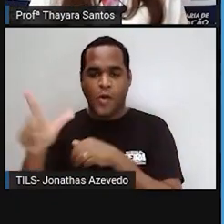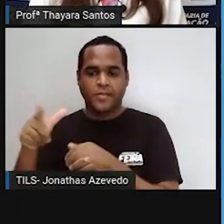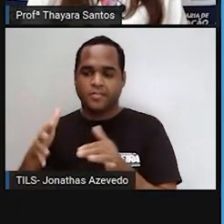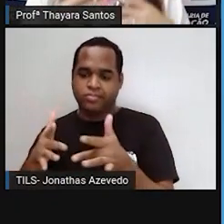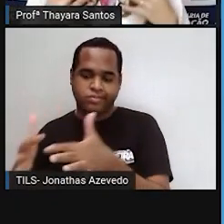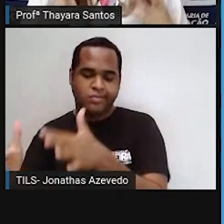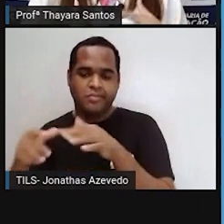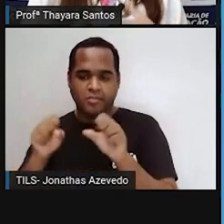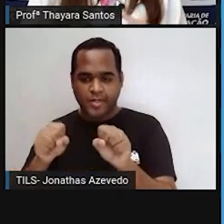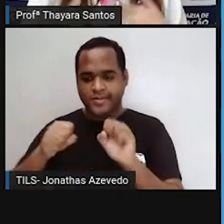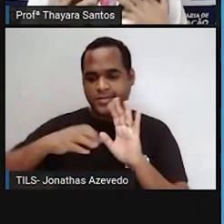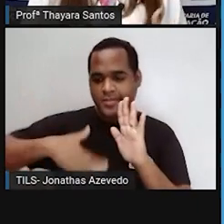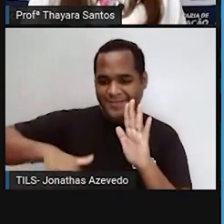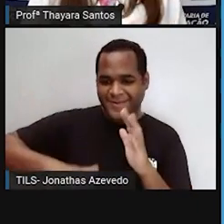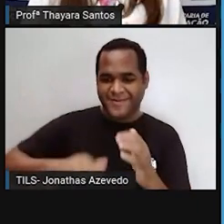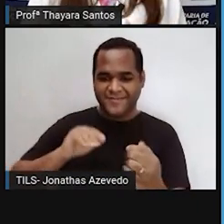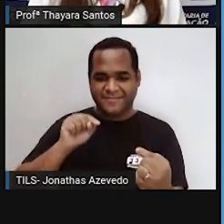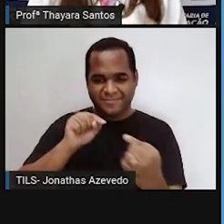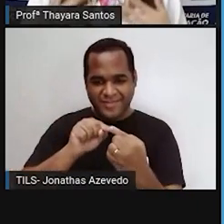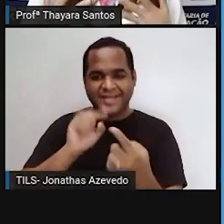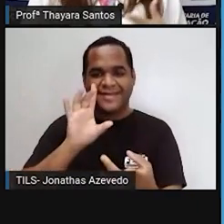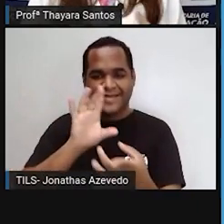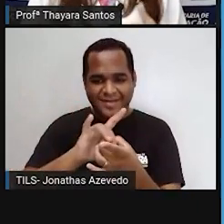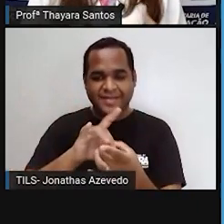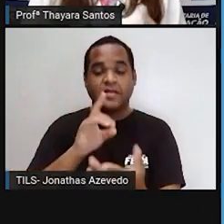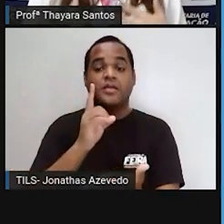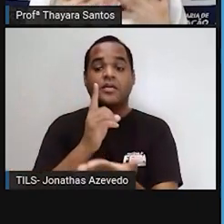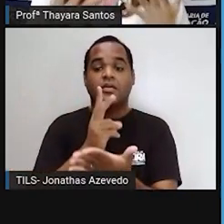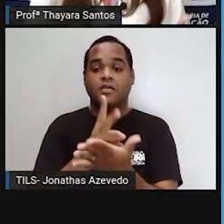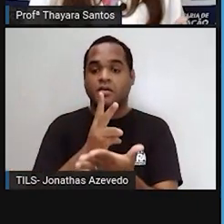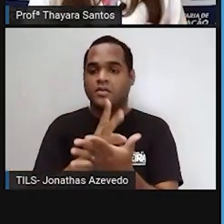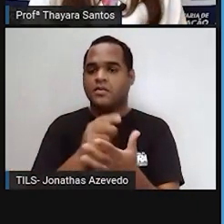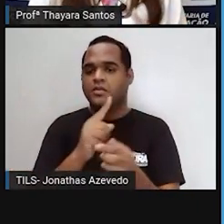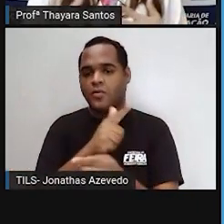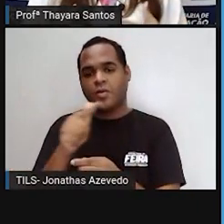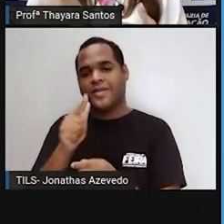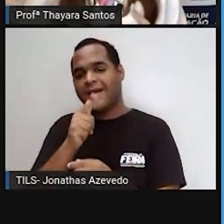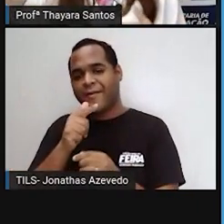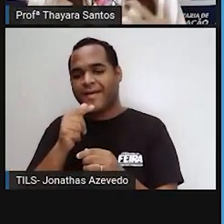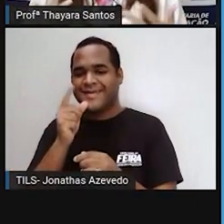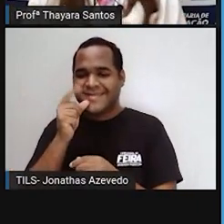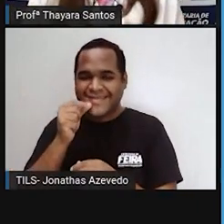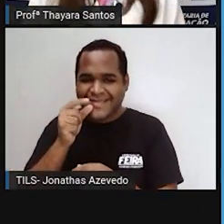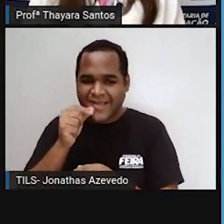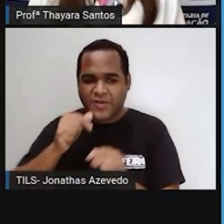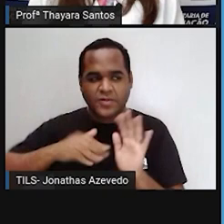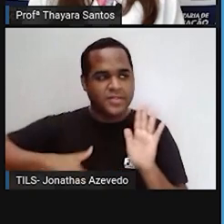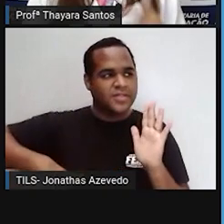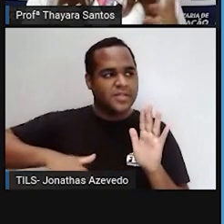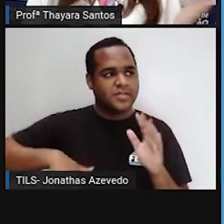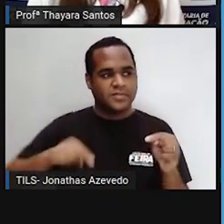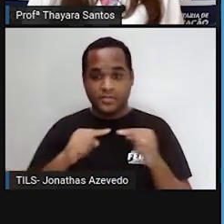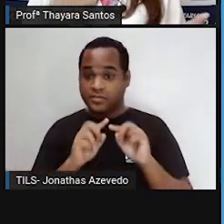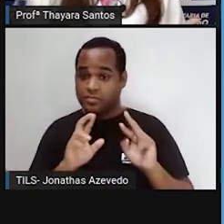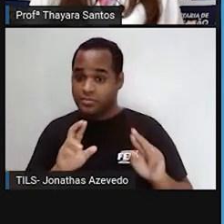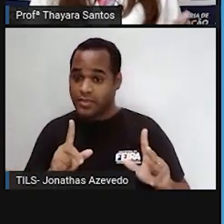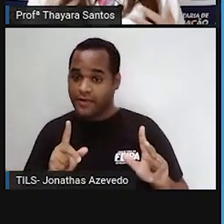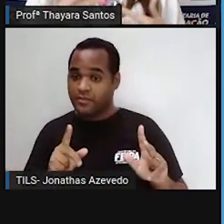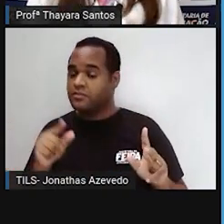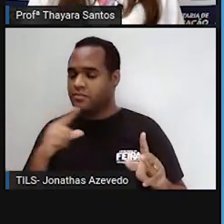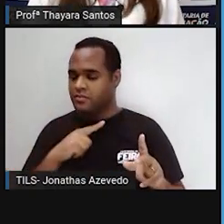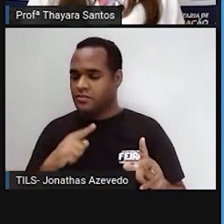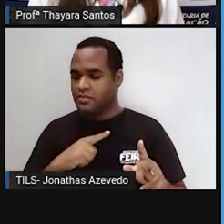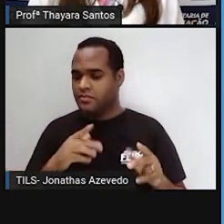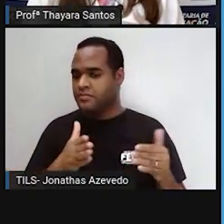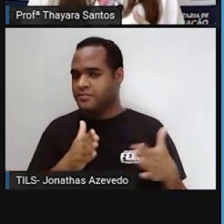com o mar. E os ambientes marinhos, que são ambientes de água salgada, que são bem diferentes desses outros dois, né? Enquanto os lagos e os rios